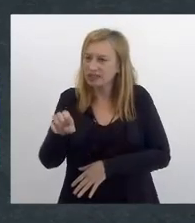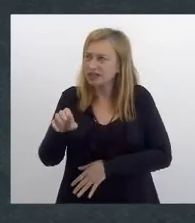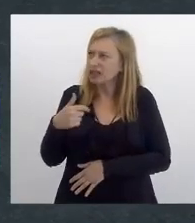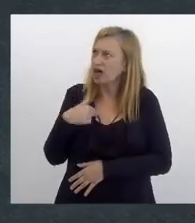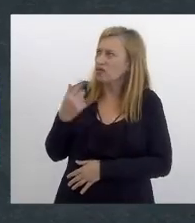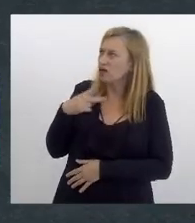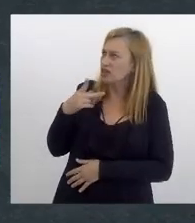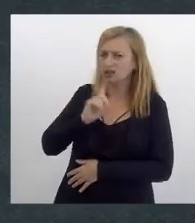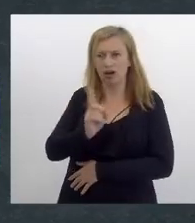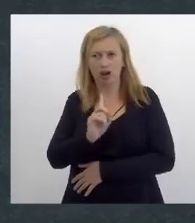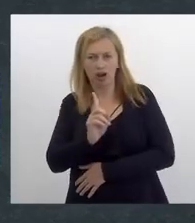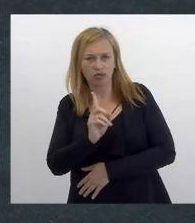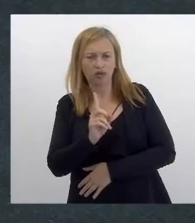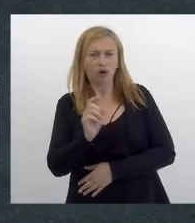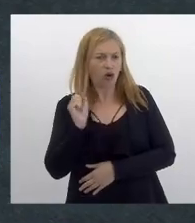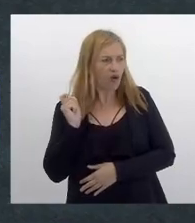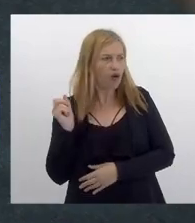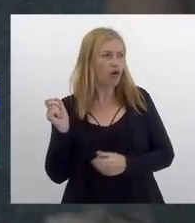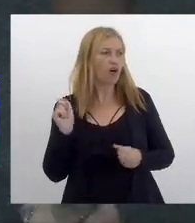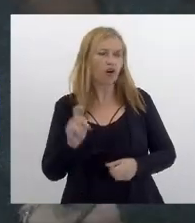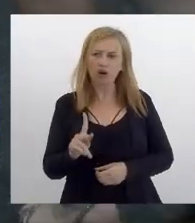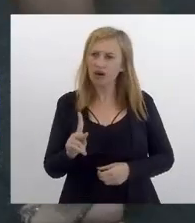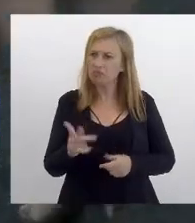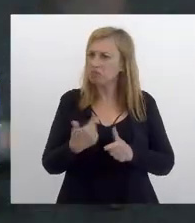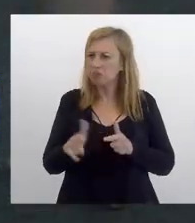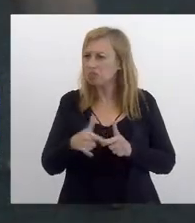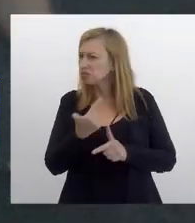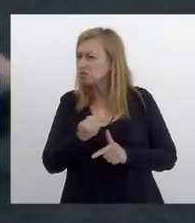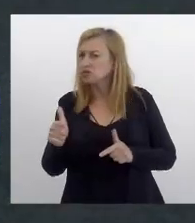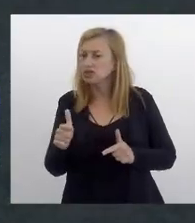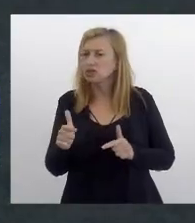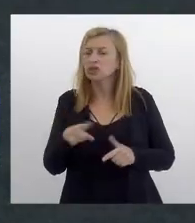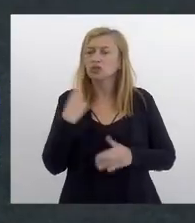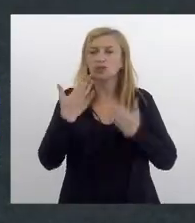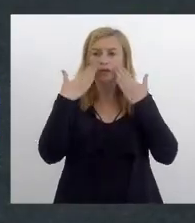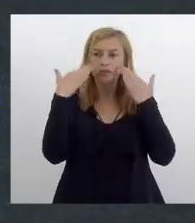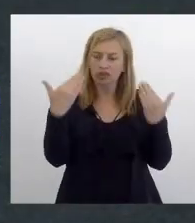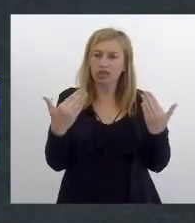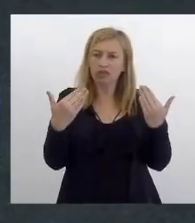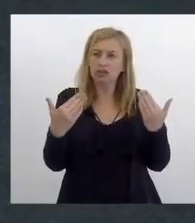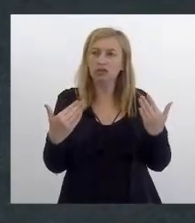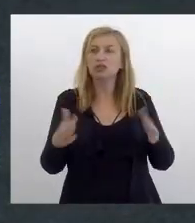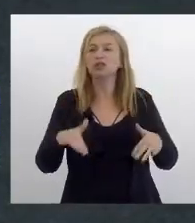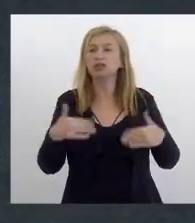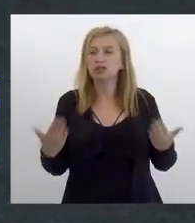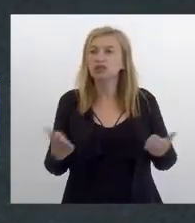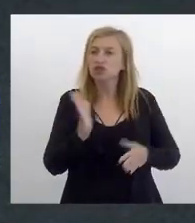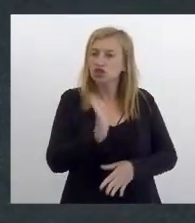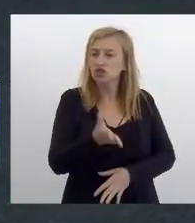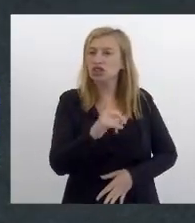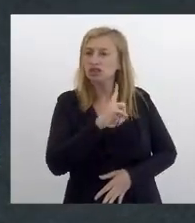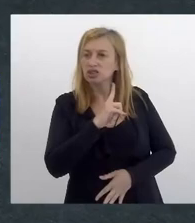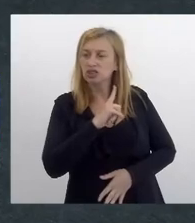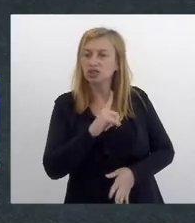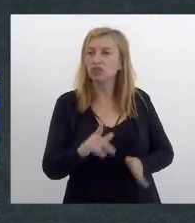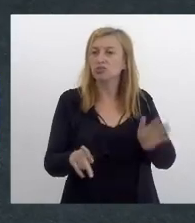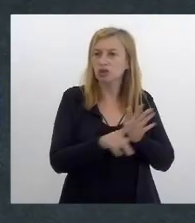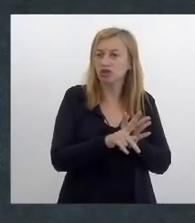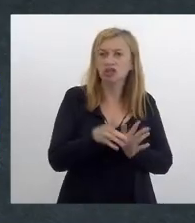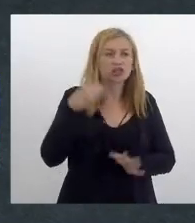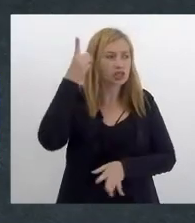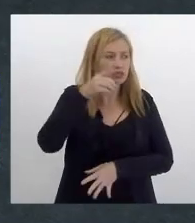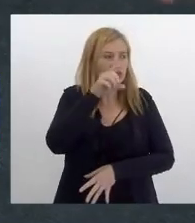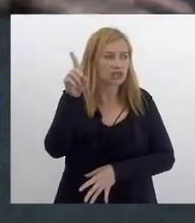falei não beleza não tem problema nenhum que a gente apresente no entanto já existia o projeto da deputada